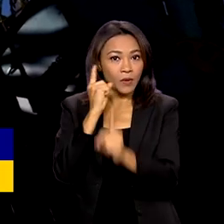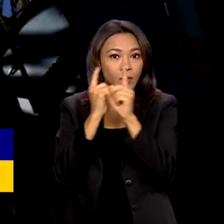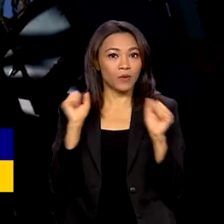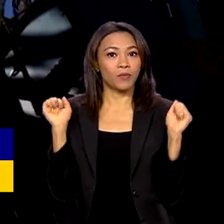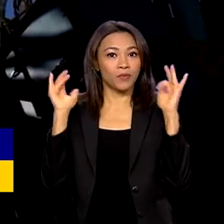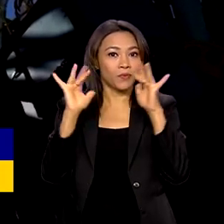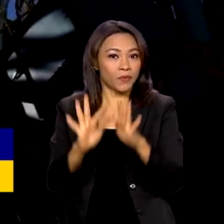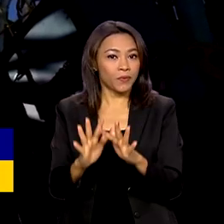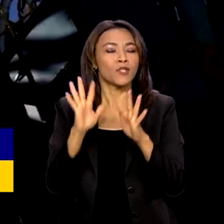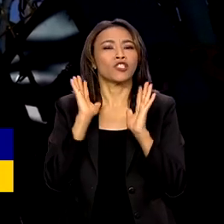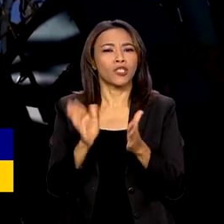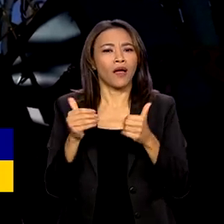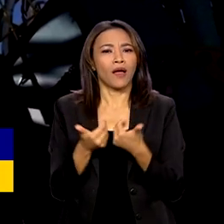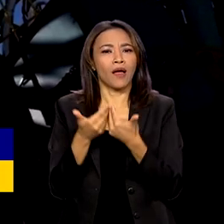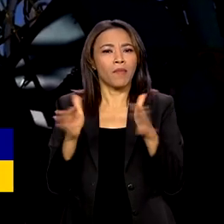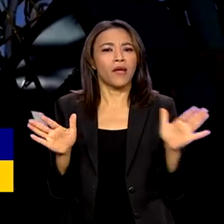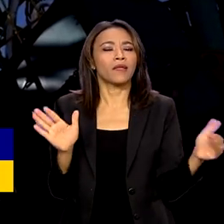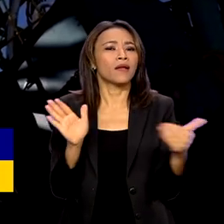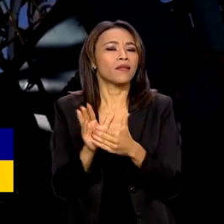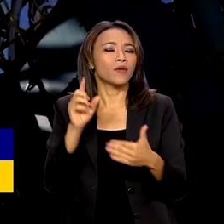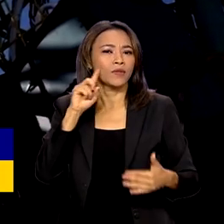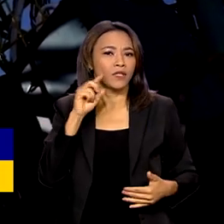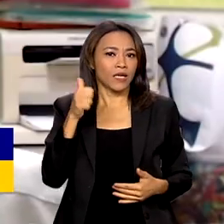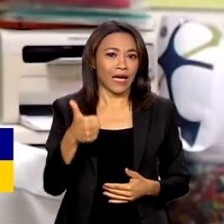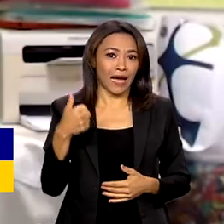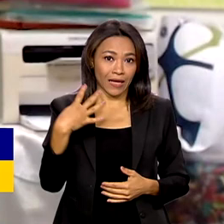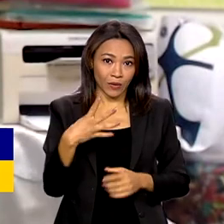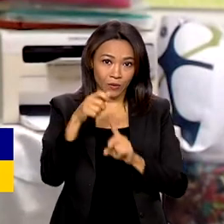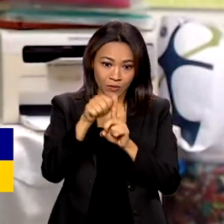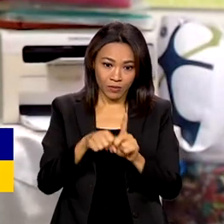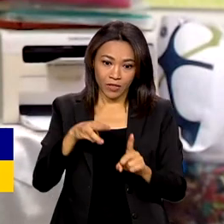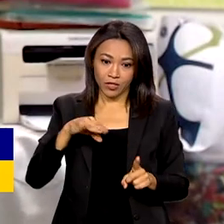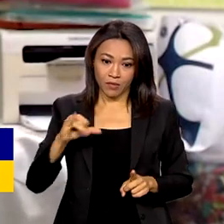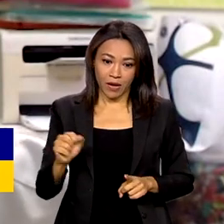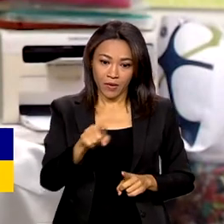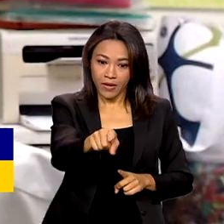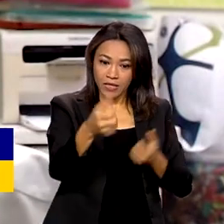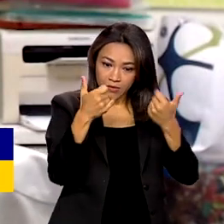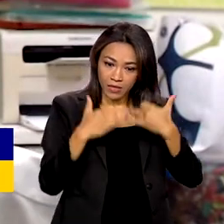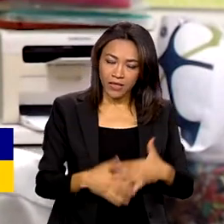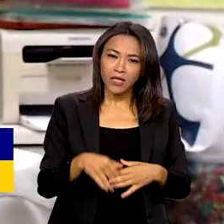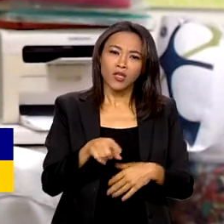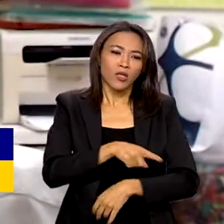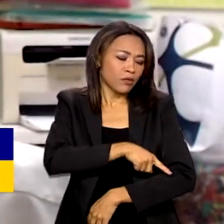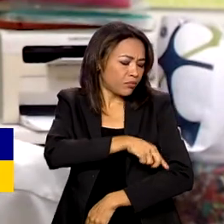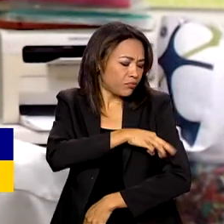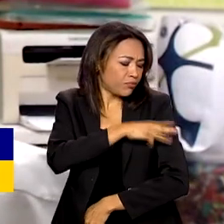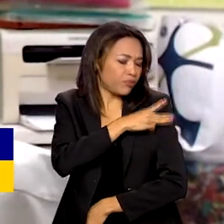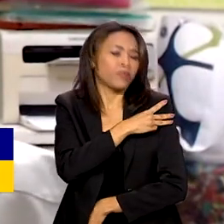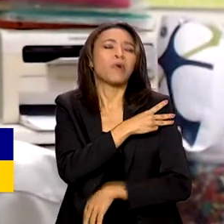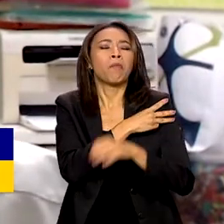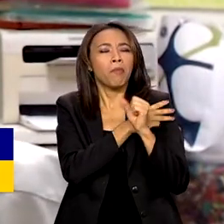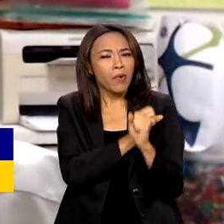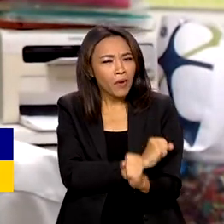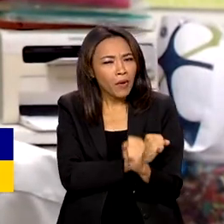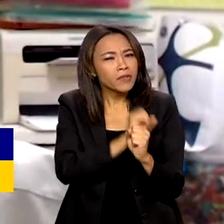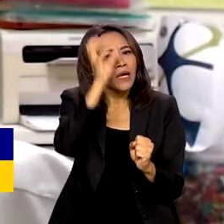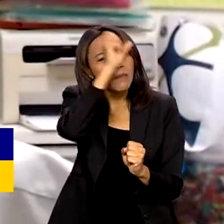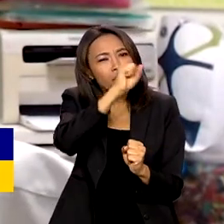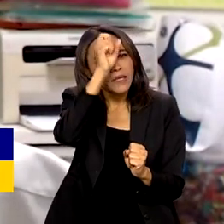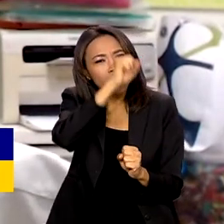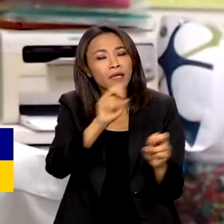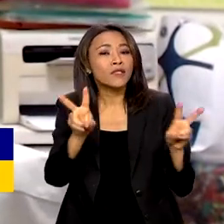Olimpíada estão abertas até o dia 14 de maio. O pessoal, desde o ensino fundamental, pode aprender um pouco mais sobre os